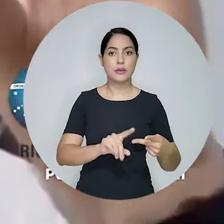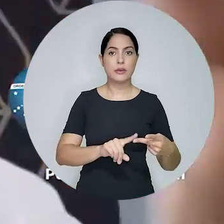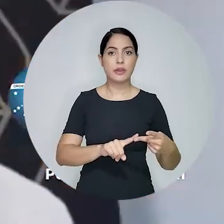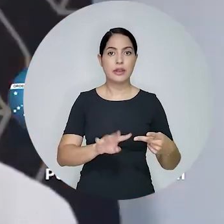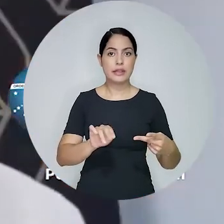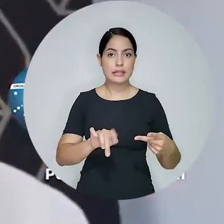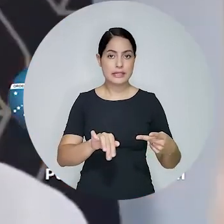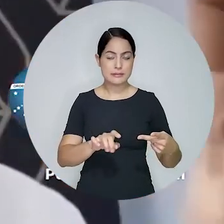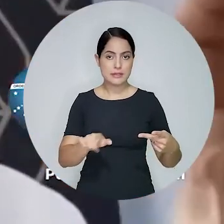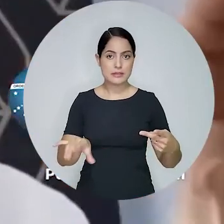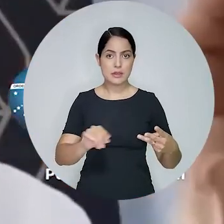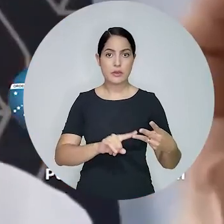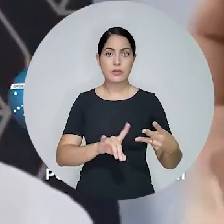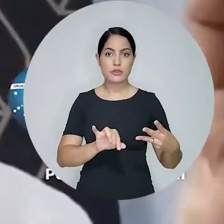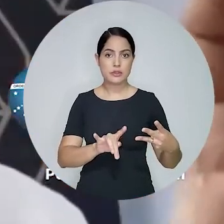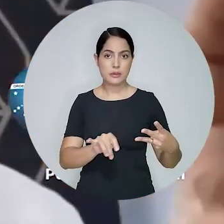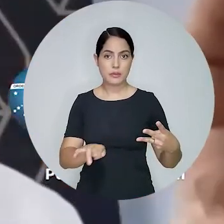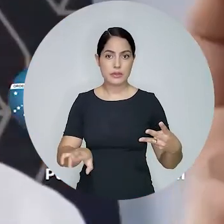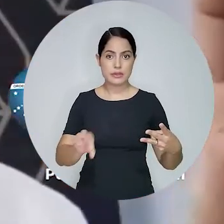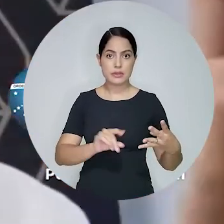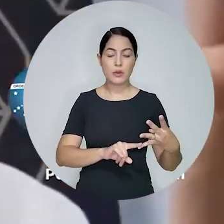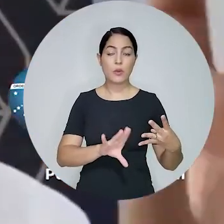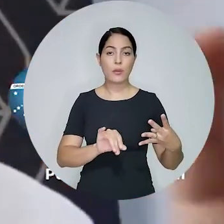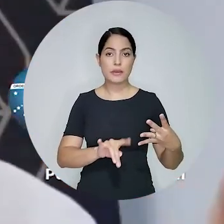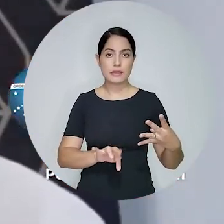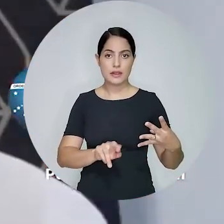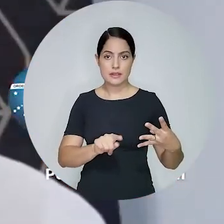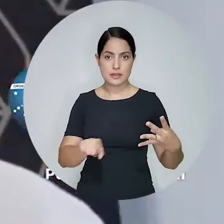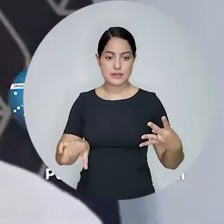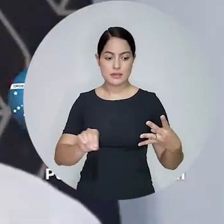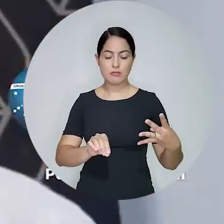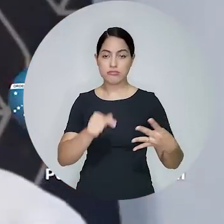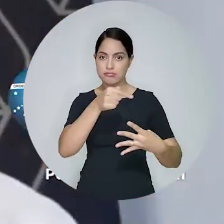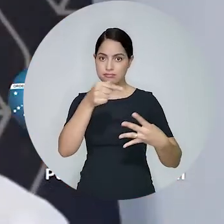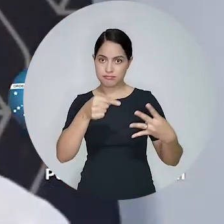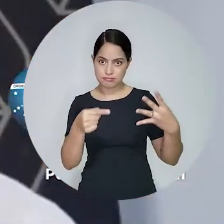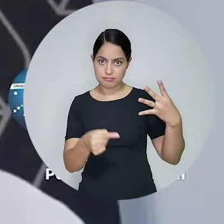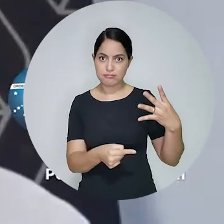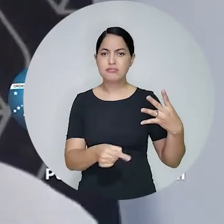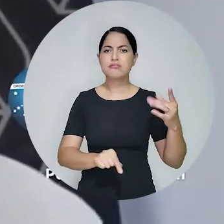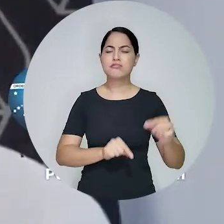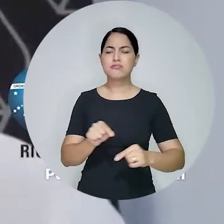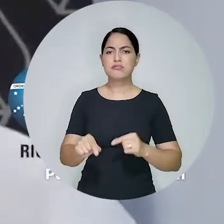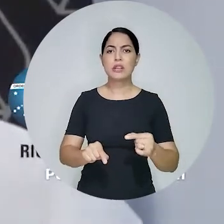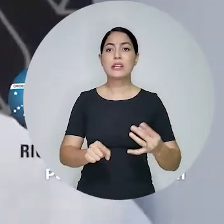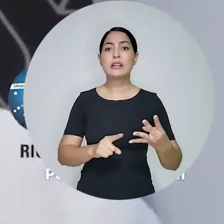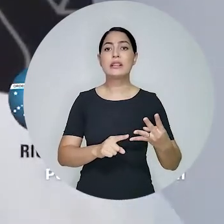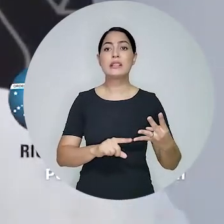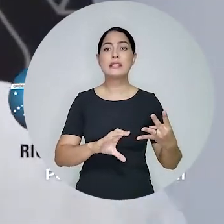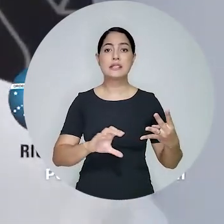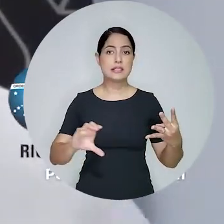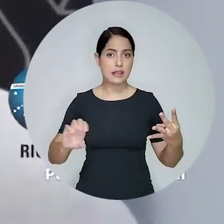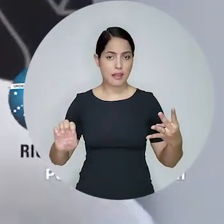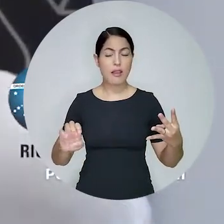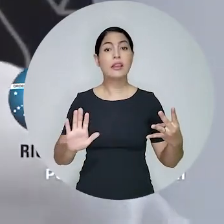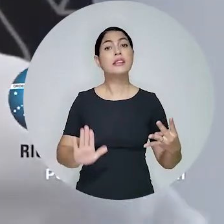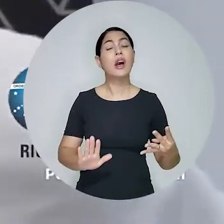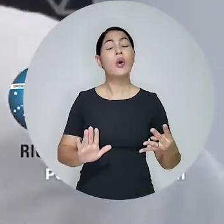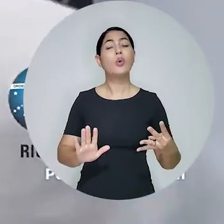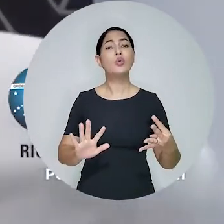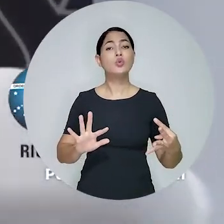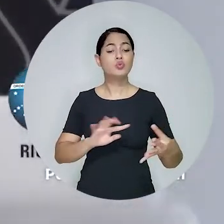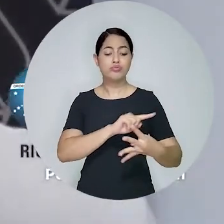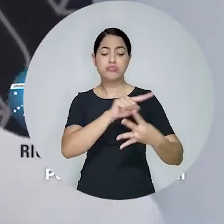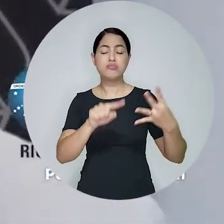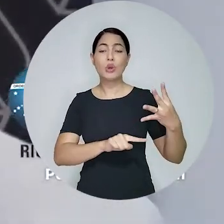no mercado de geração, transmissão, distribuição e especialmente comercialização na Câmara de Comércio de